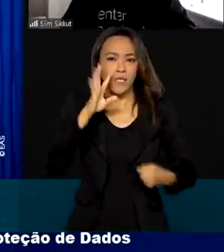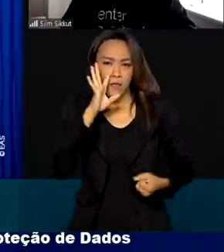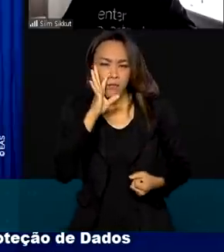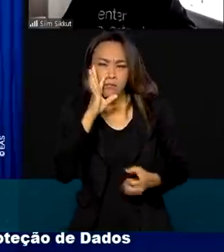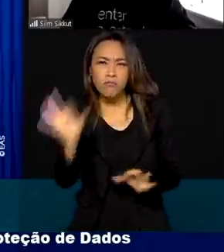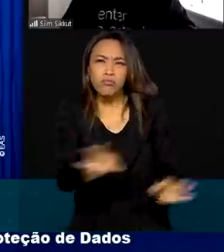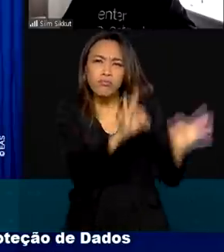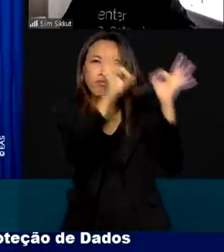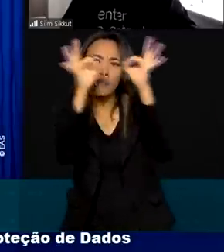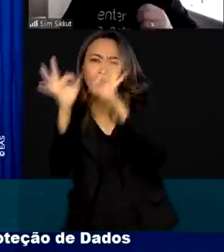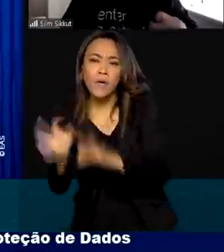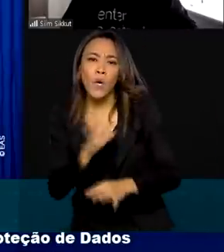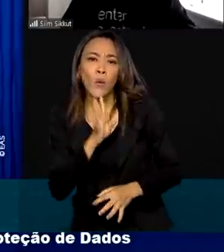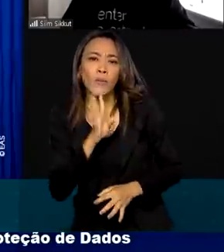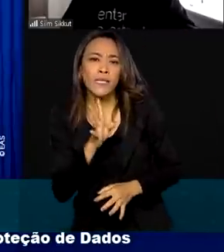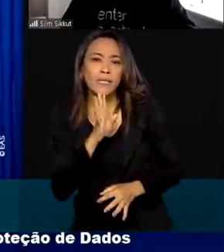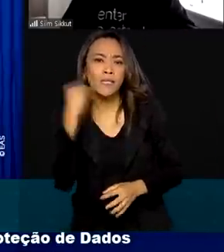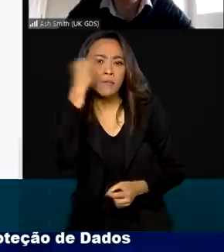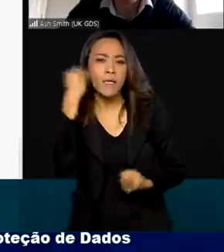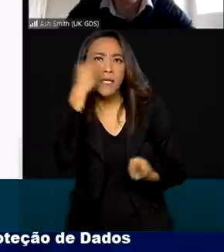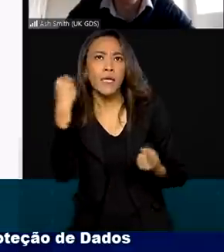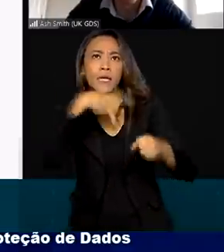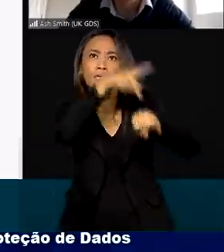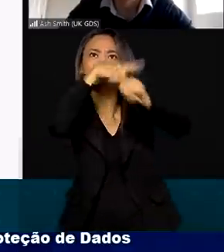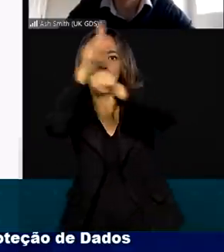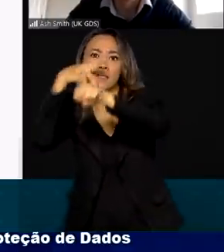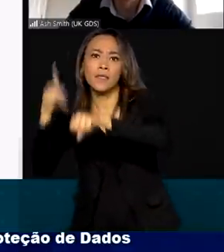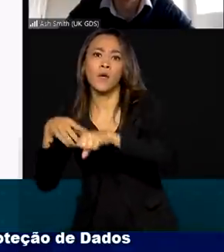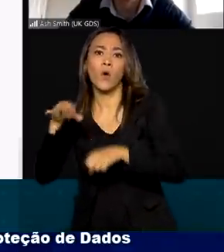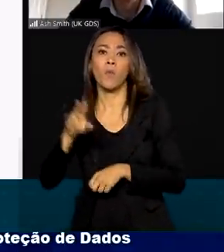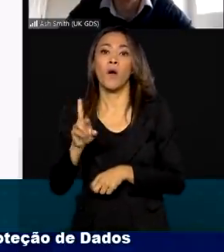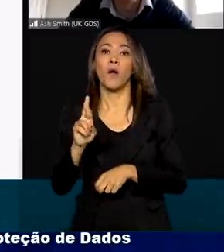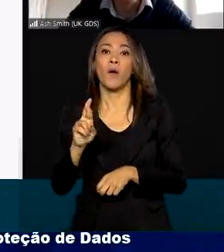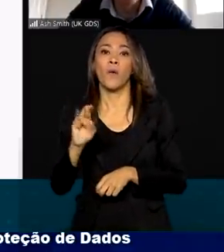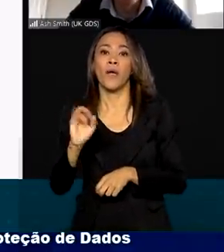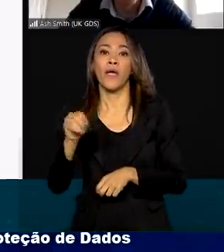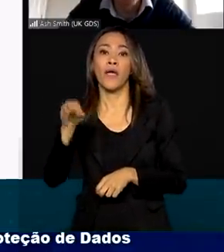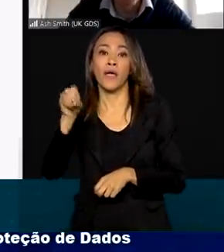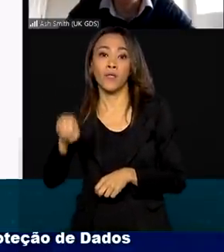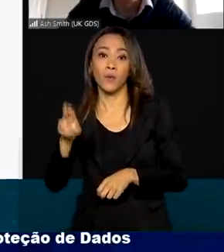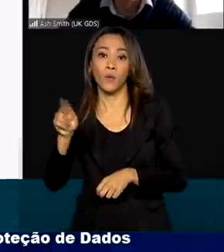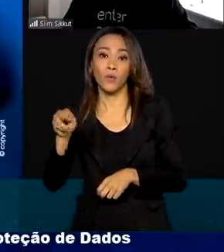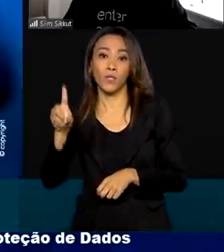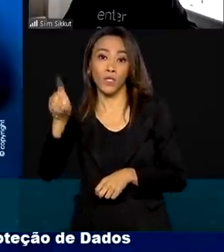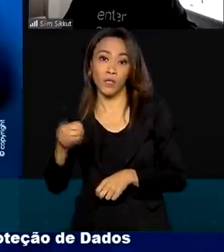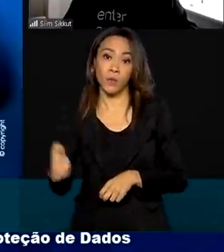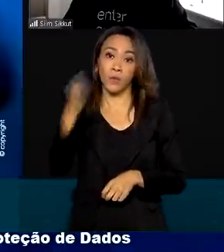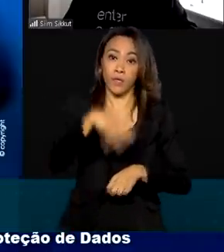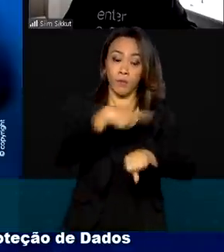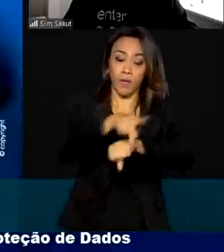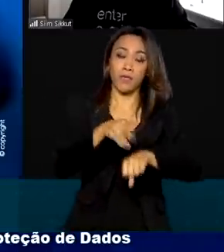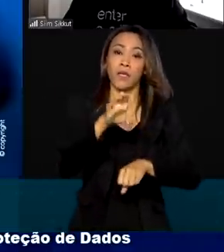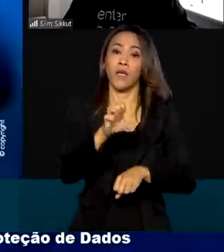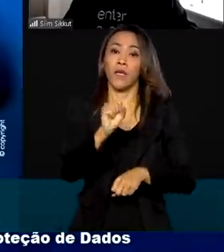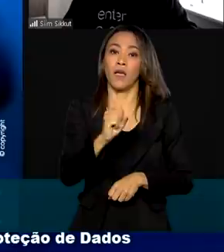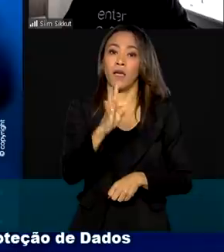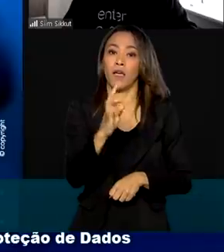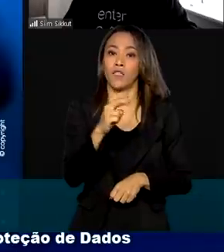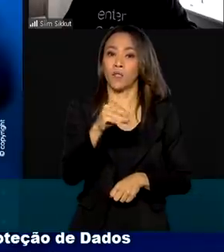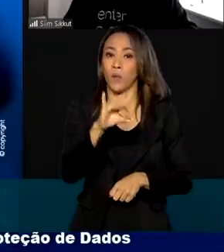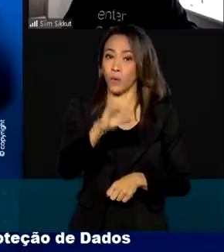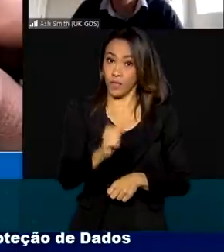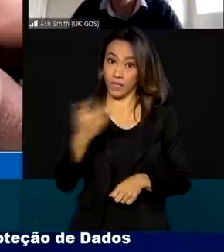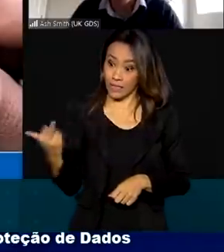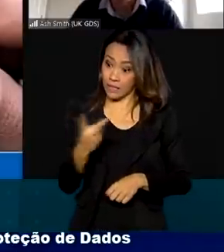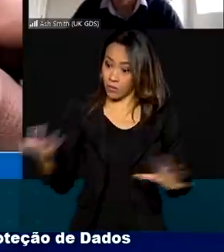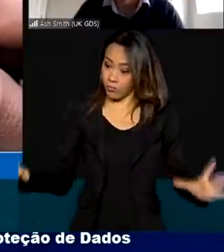experiências de países como a Estônia e o Reino Unido, que demonstraram como os serviços prestados aos cidadãos são